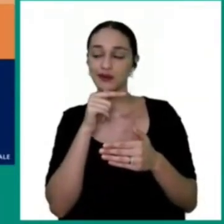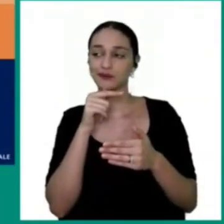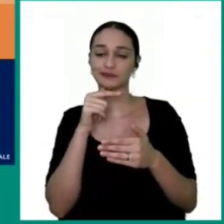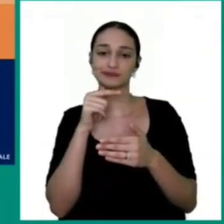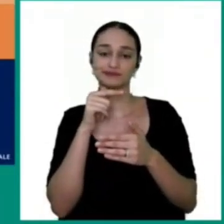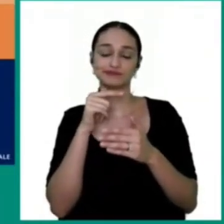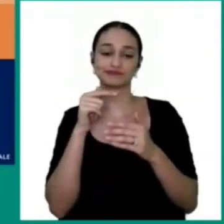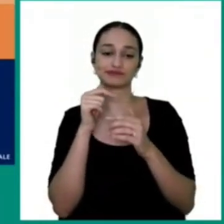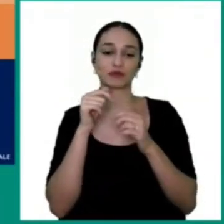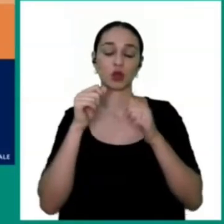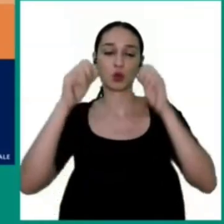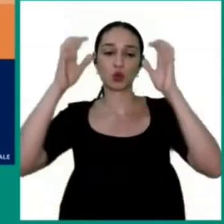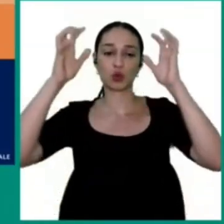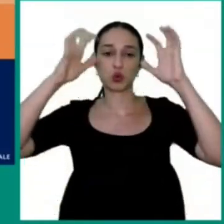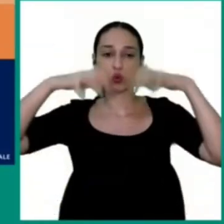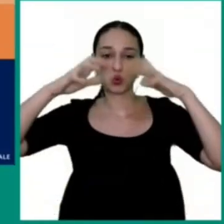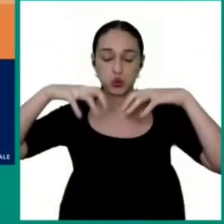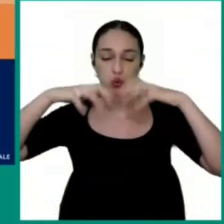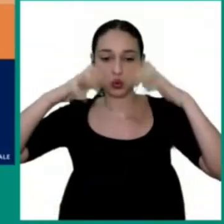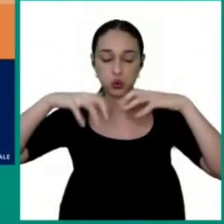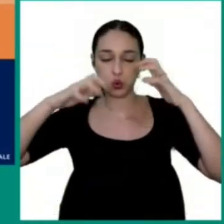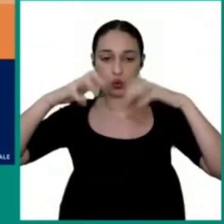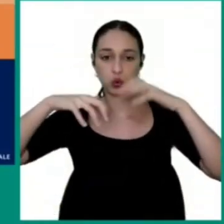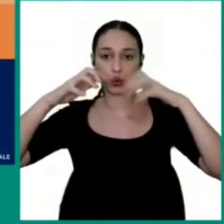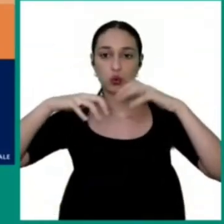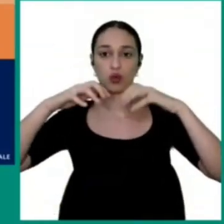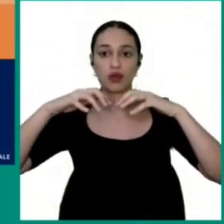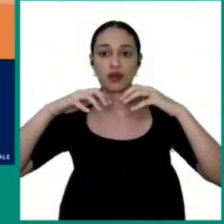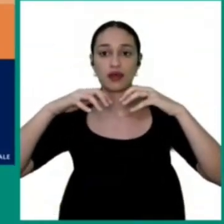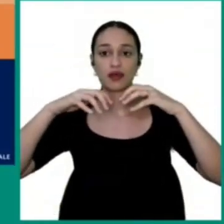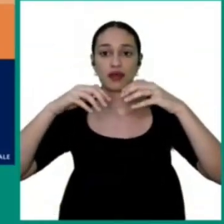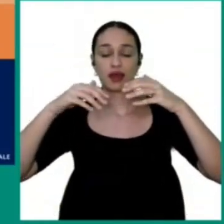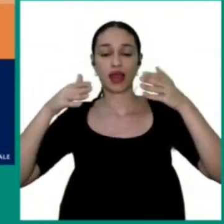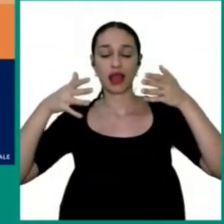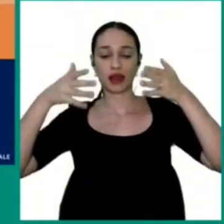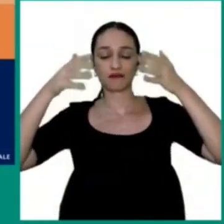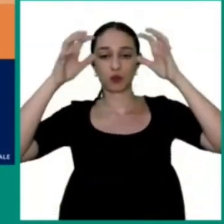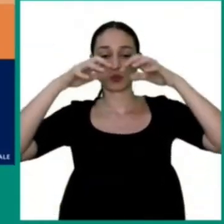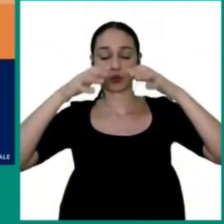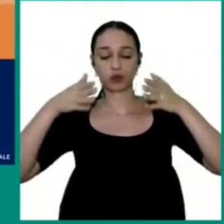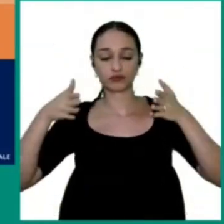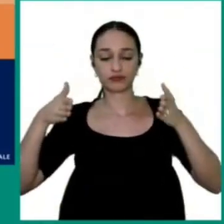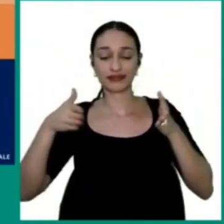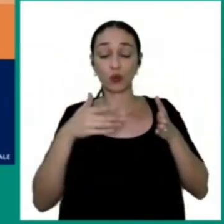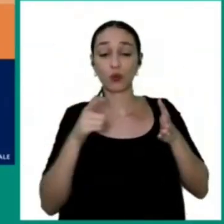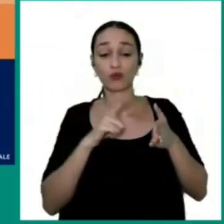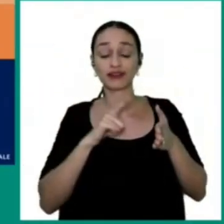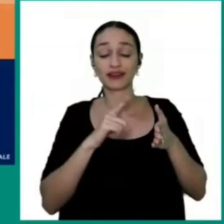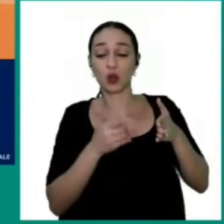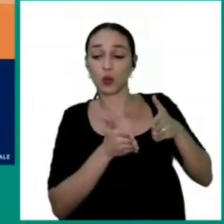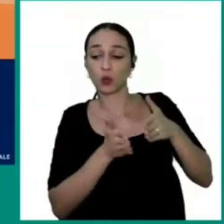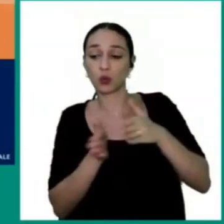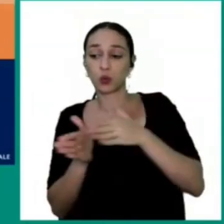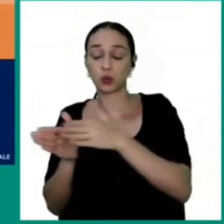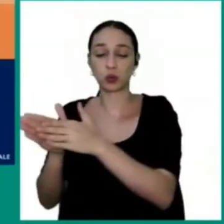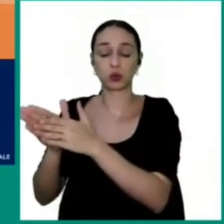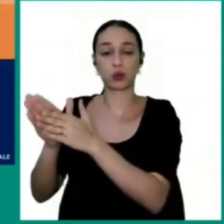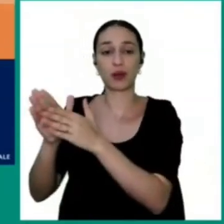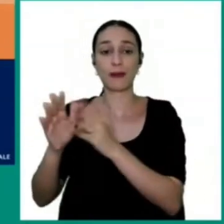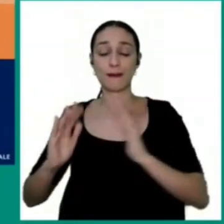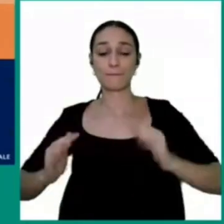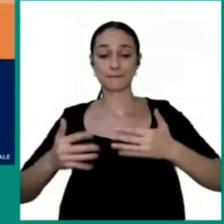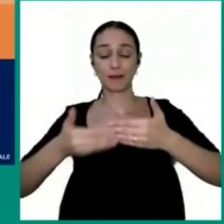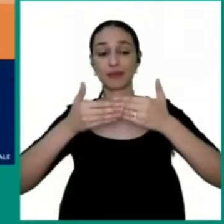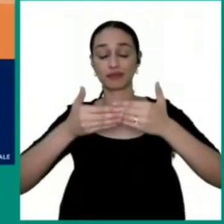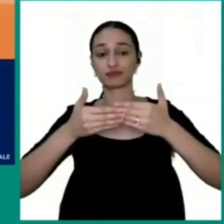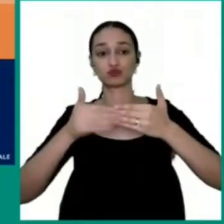serra, que vai vir da chuva. Toda essa água vai cair, vai ser conduzida por aqueles grandes canais que estão direcionados para aquele vertedor de